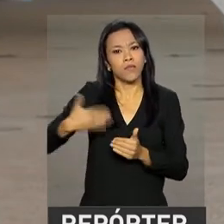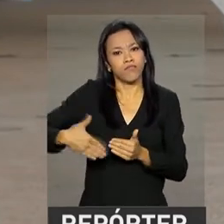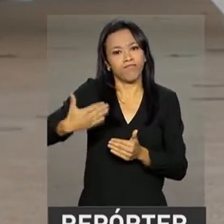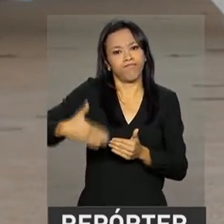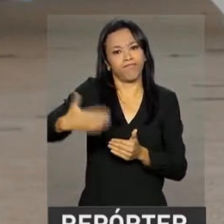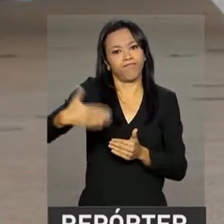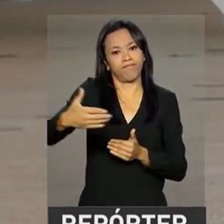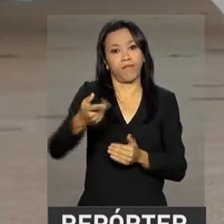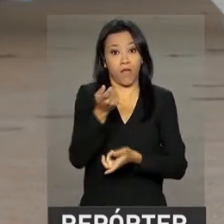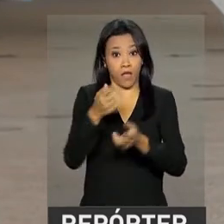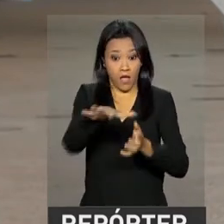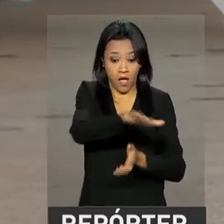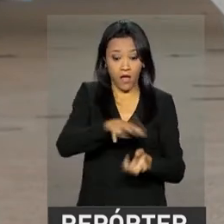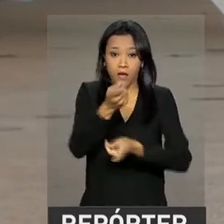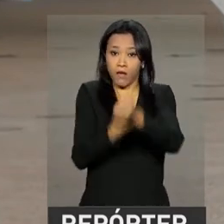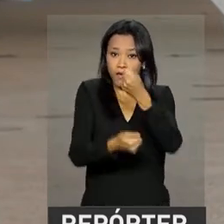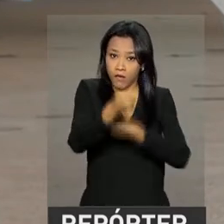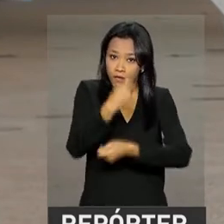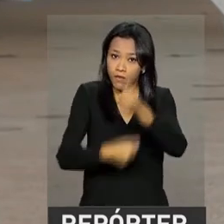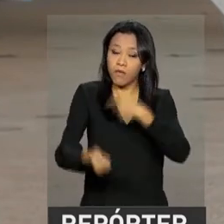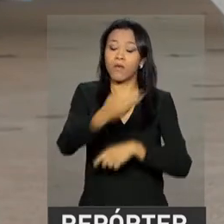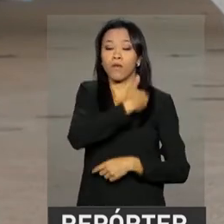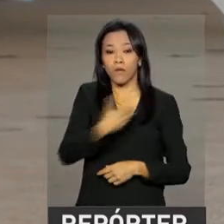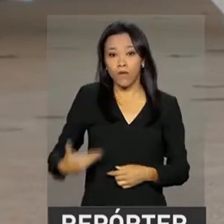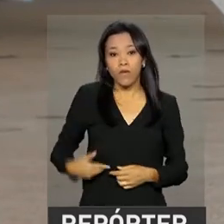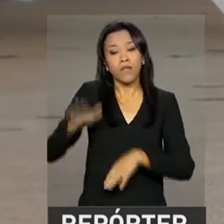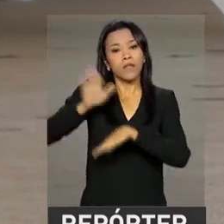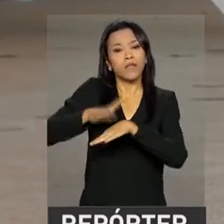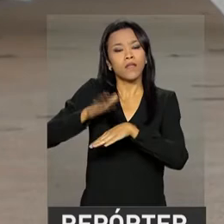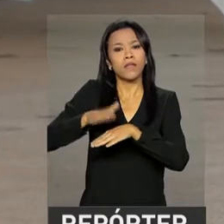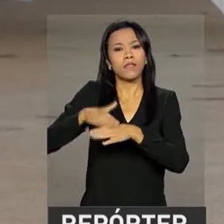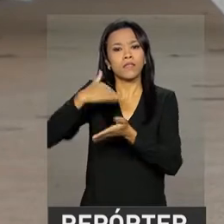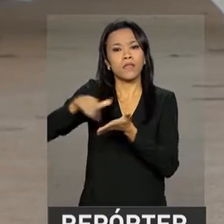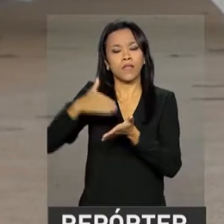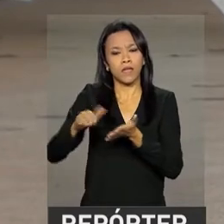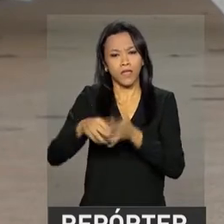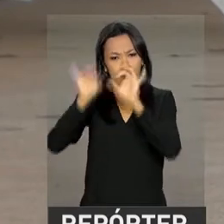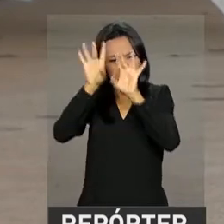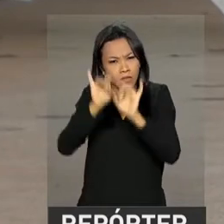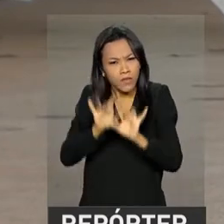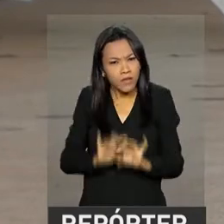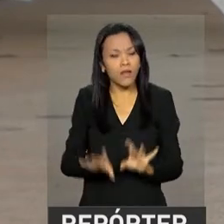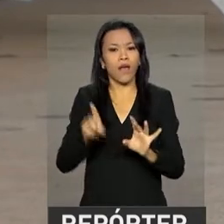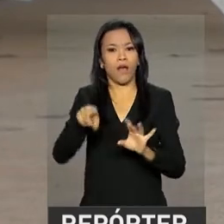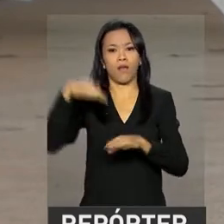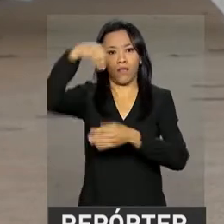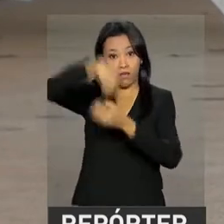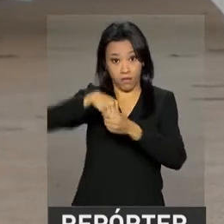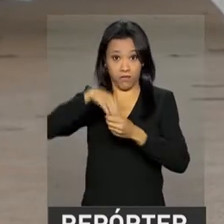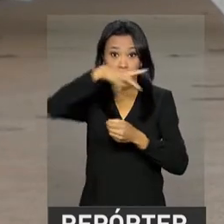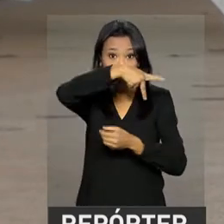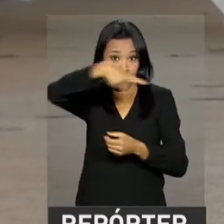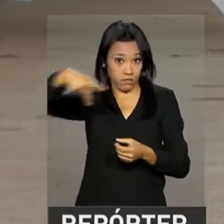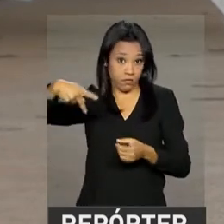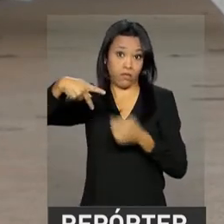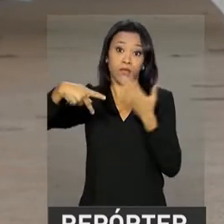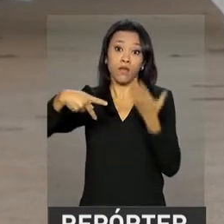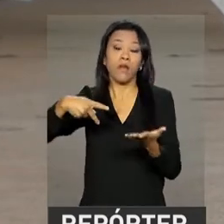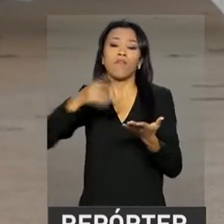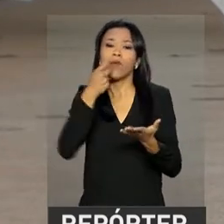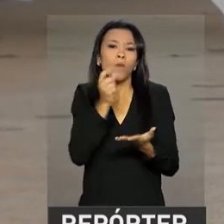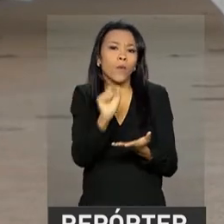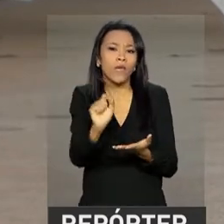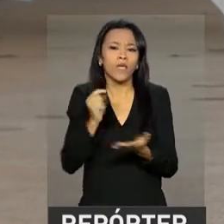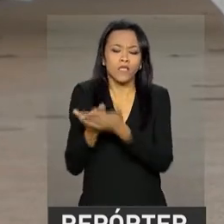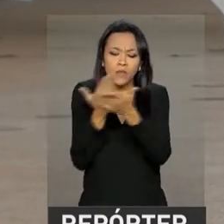econômica do governo. E, de acordo com a Secretaria Especial de Comunicação Social da presidência da República, esses estudos são focados